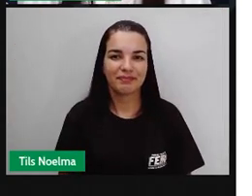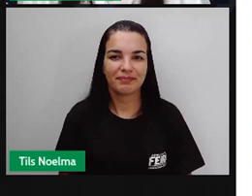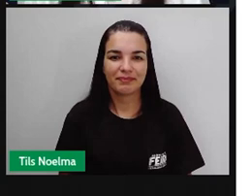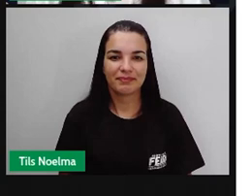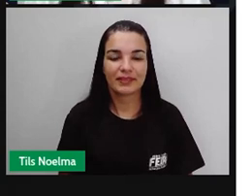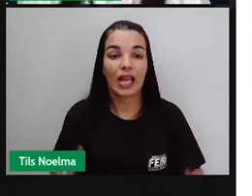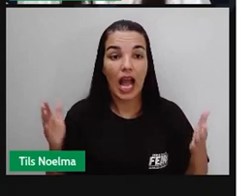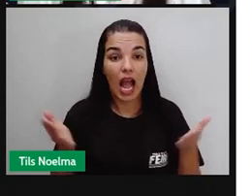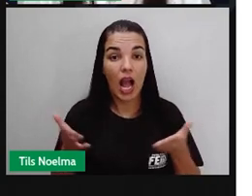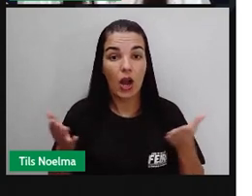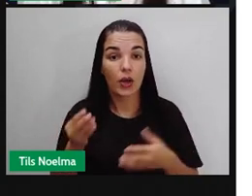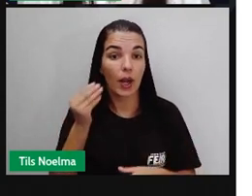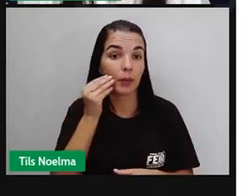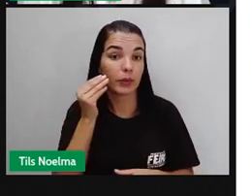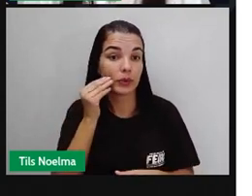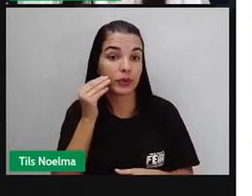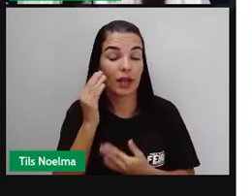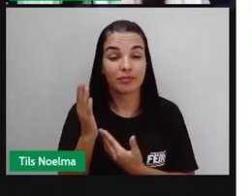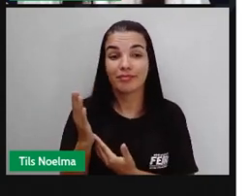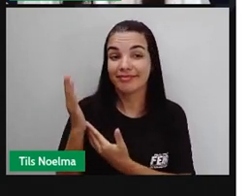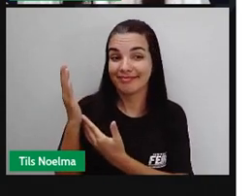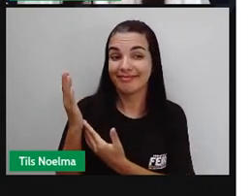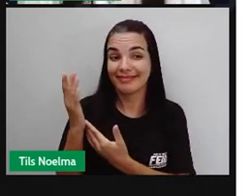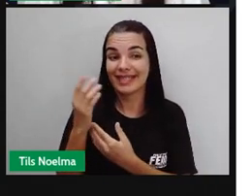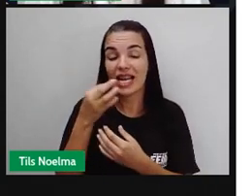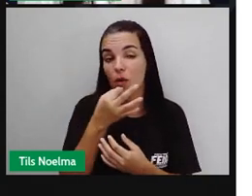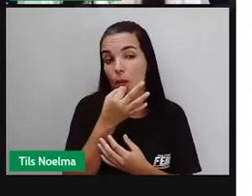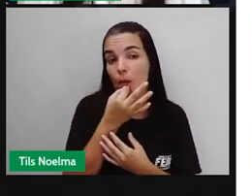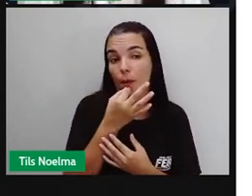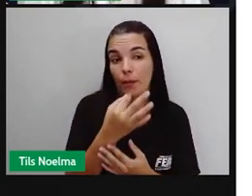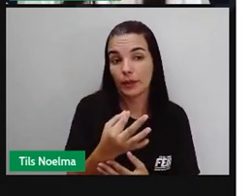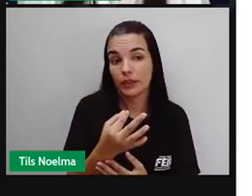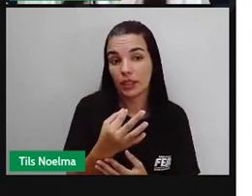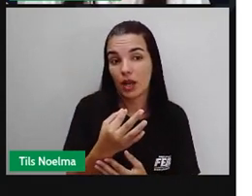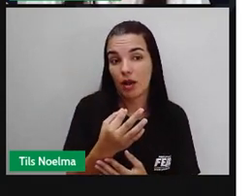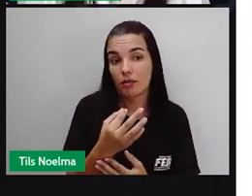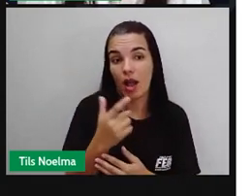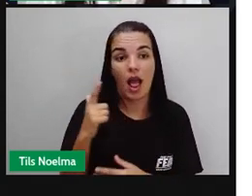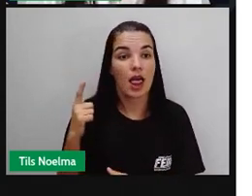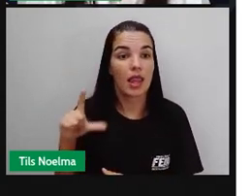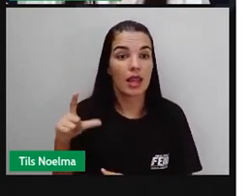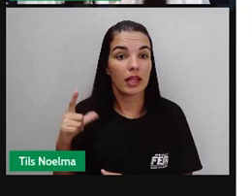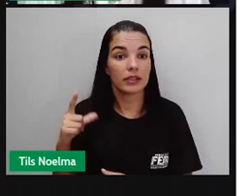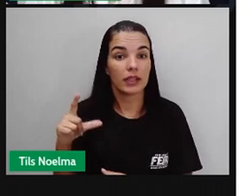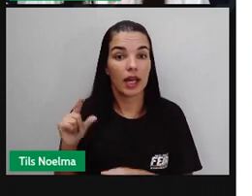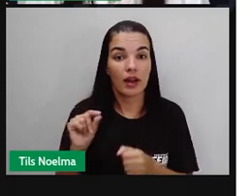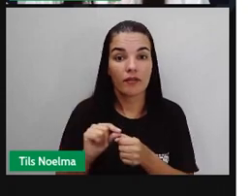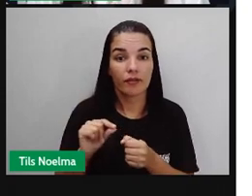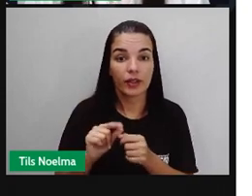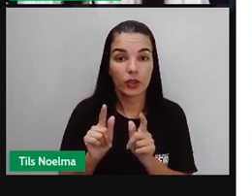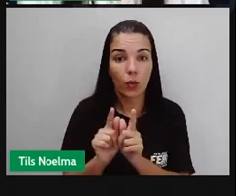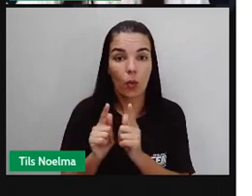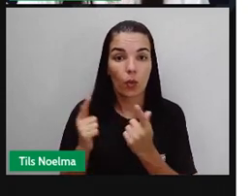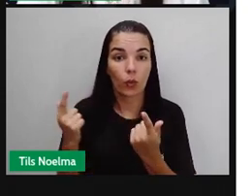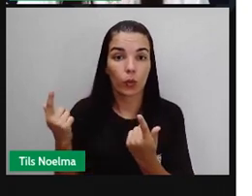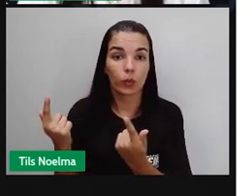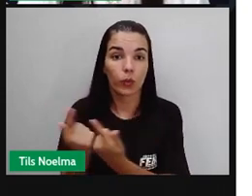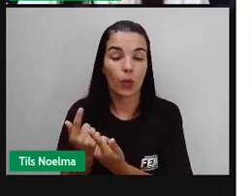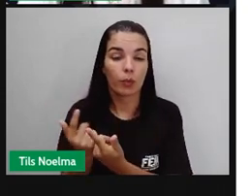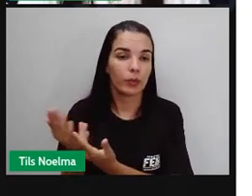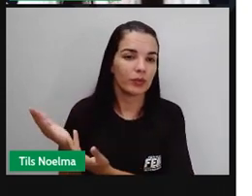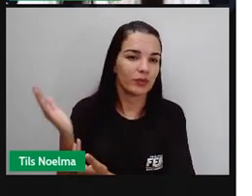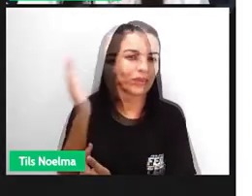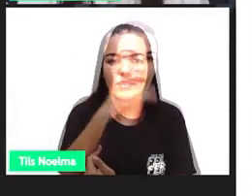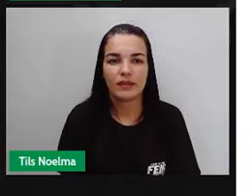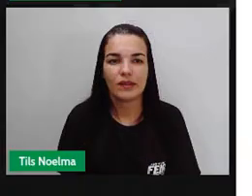E agora a Pro vai trazer para vocês uma indicação literária feita em grupo aí por uma turminha. Vamos